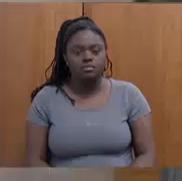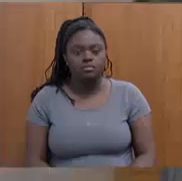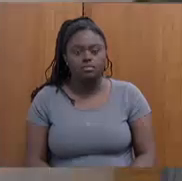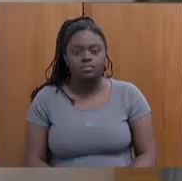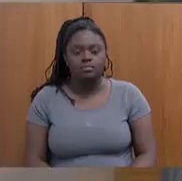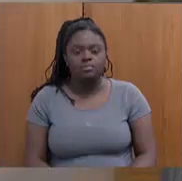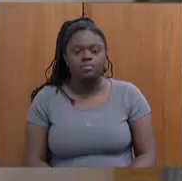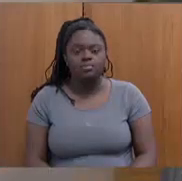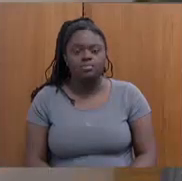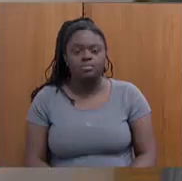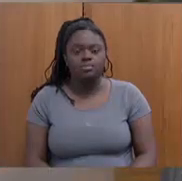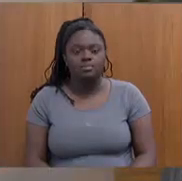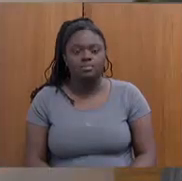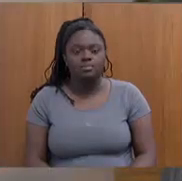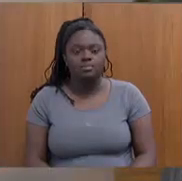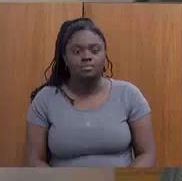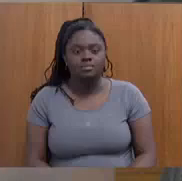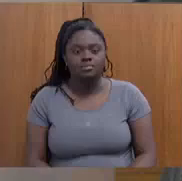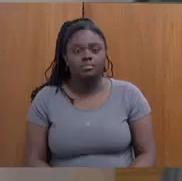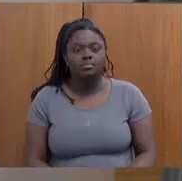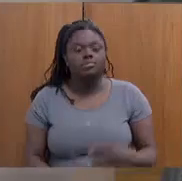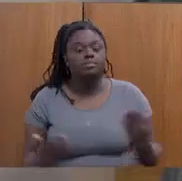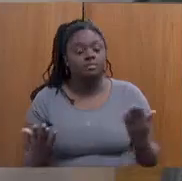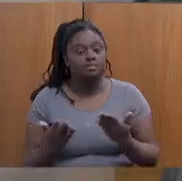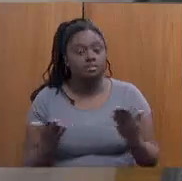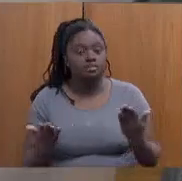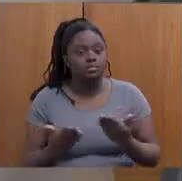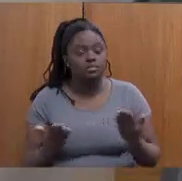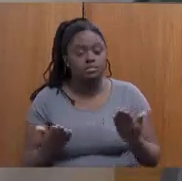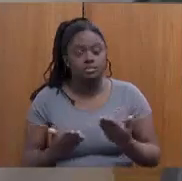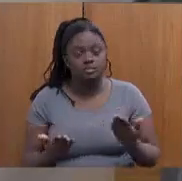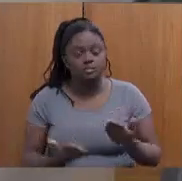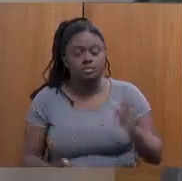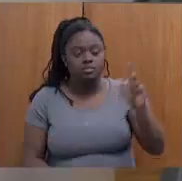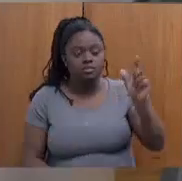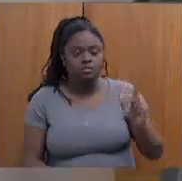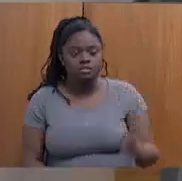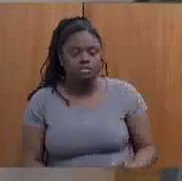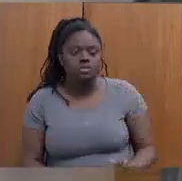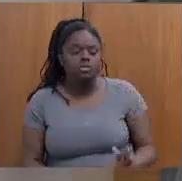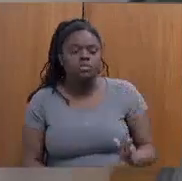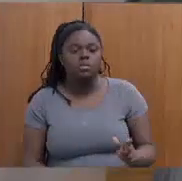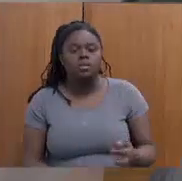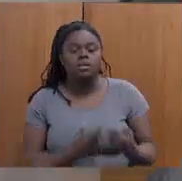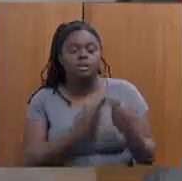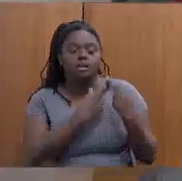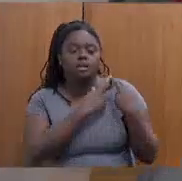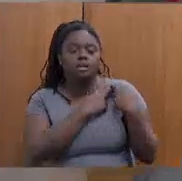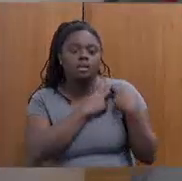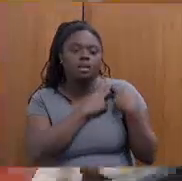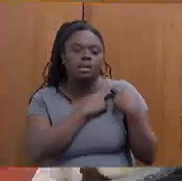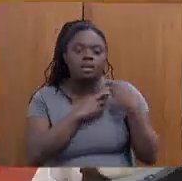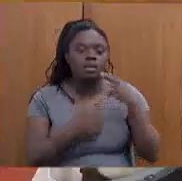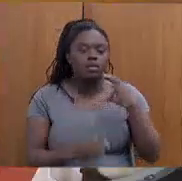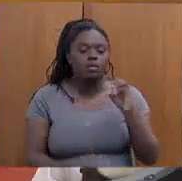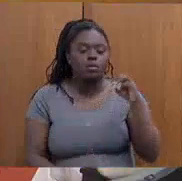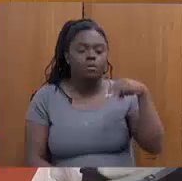Só me orienta aqui. Agora é a... membro da comissão, porque é a presidenta... Deputado Betão.